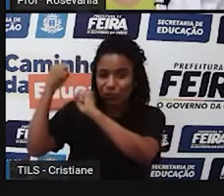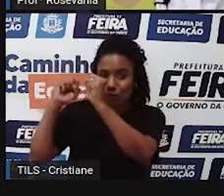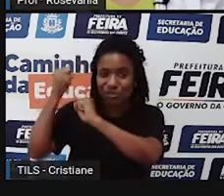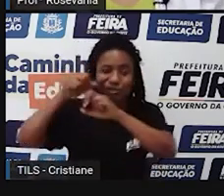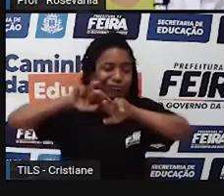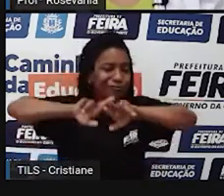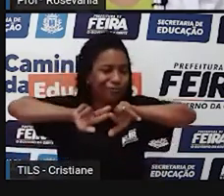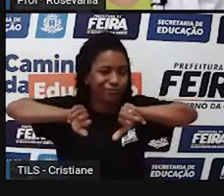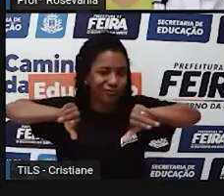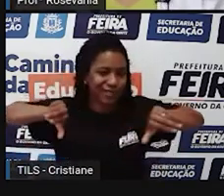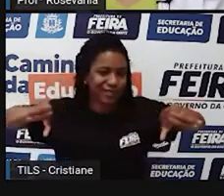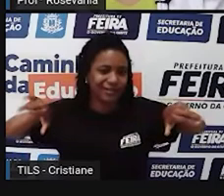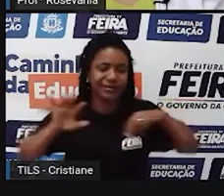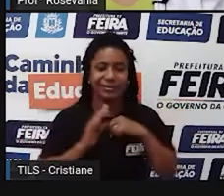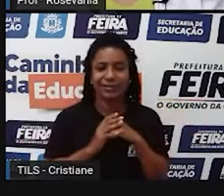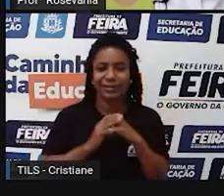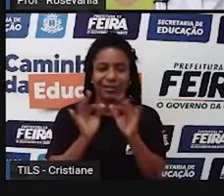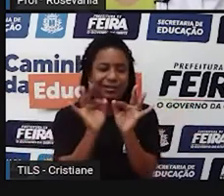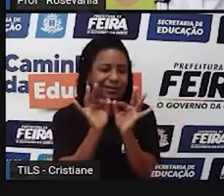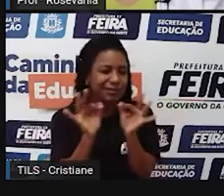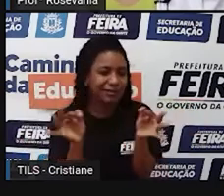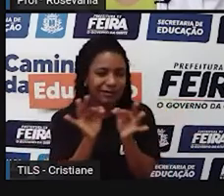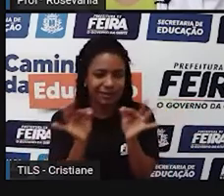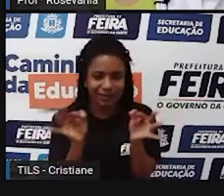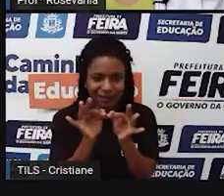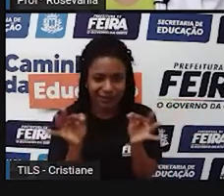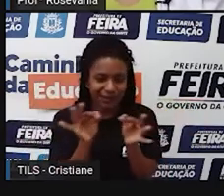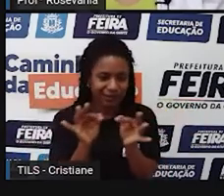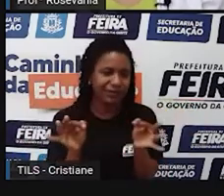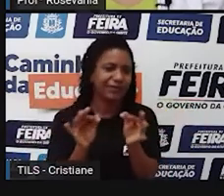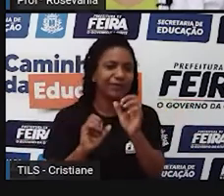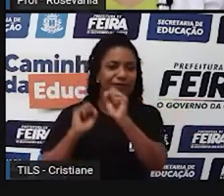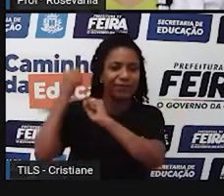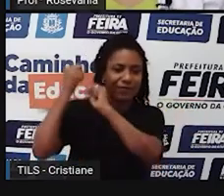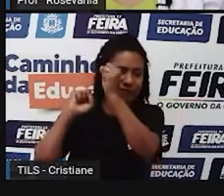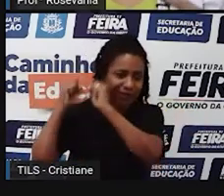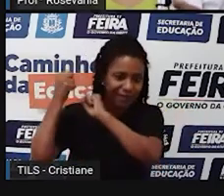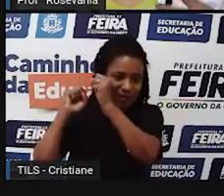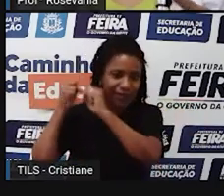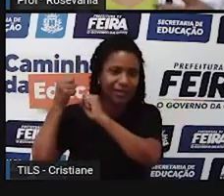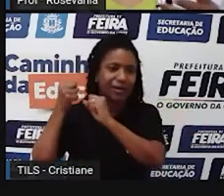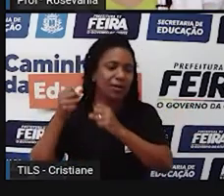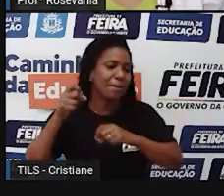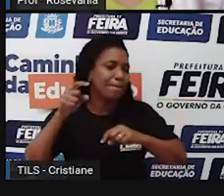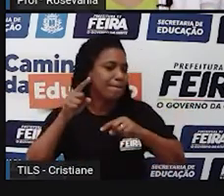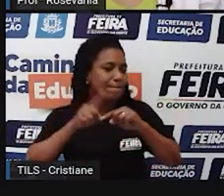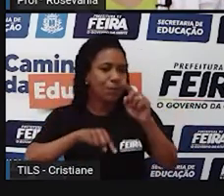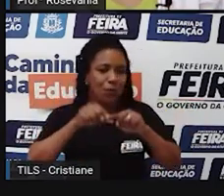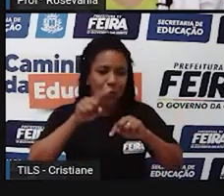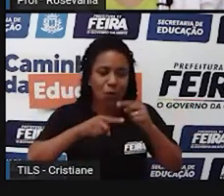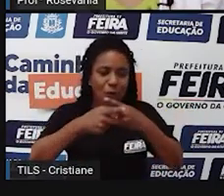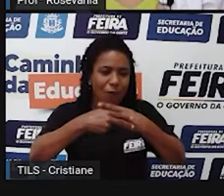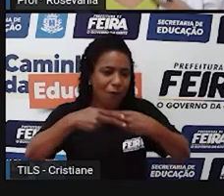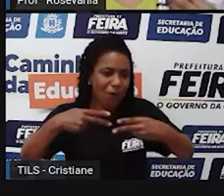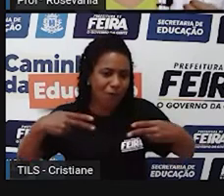desde aquelas mais simples, né? Que fabricam, né? Produtos com pouco...